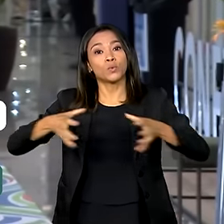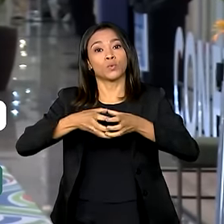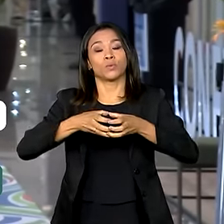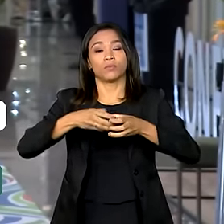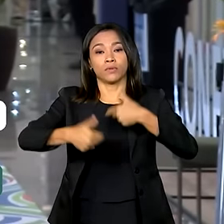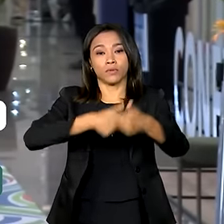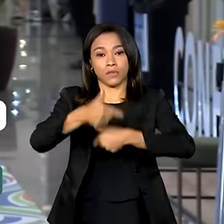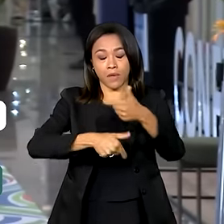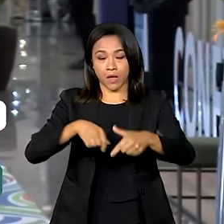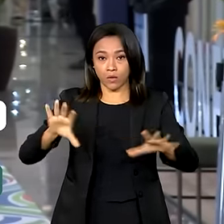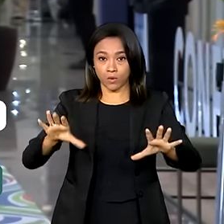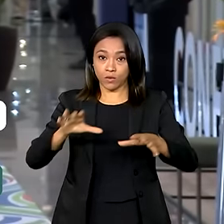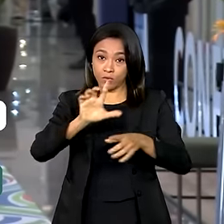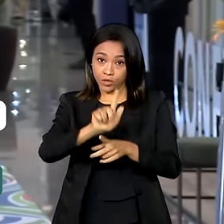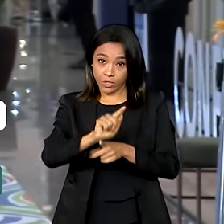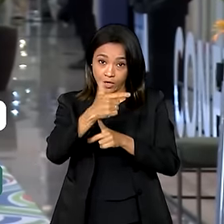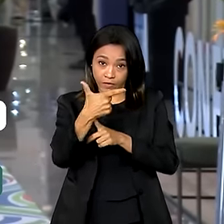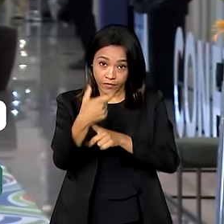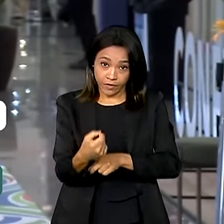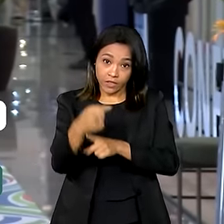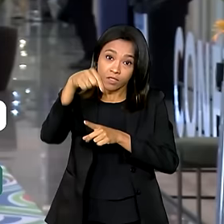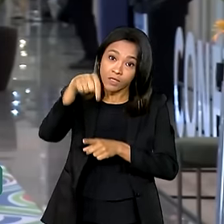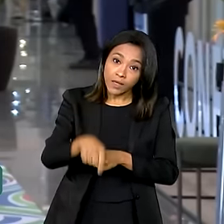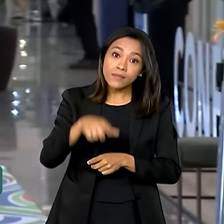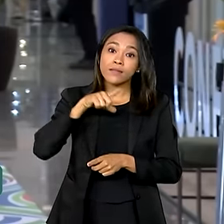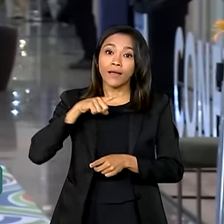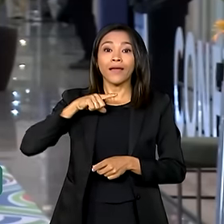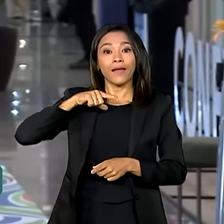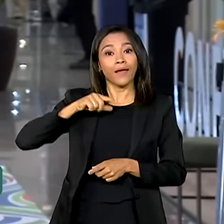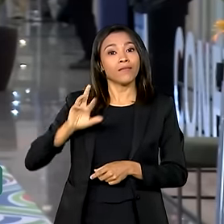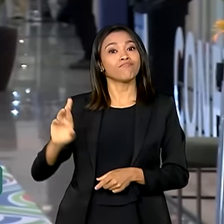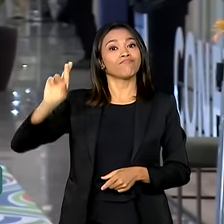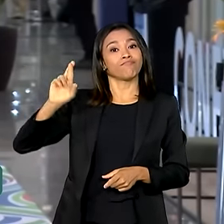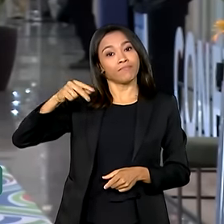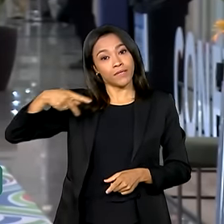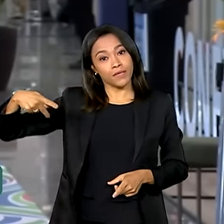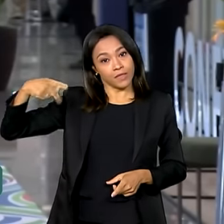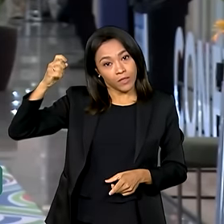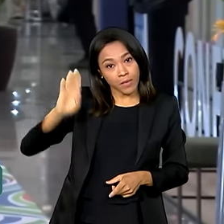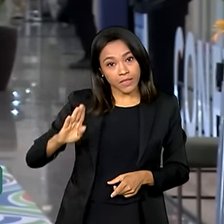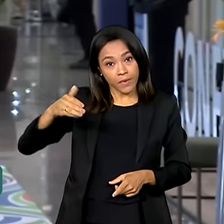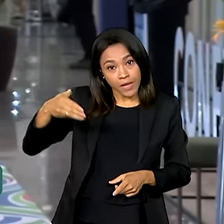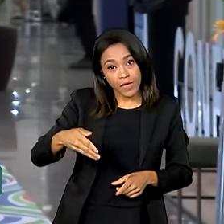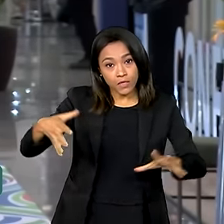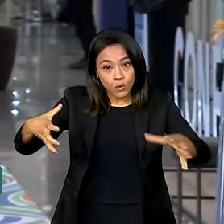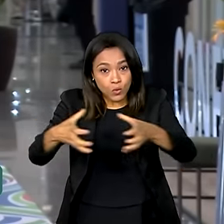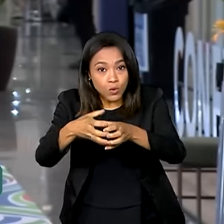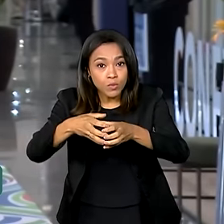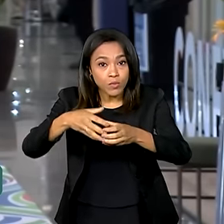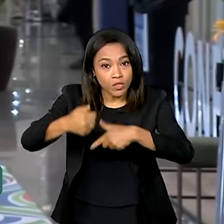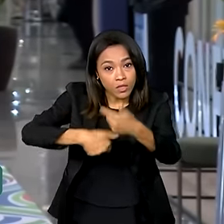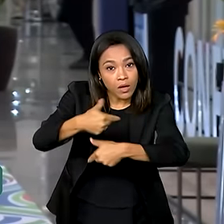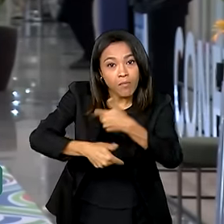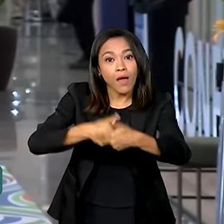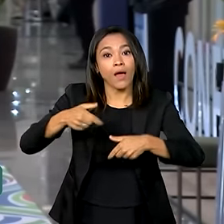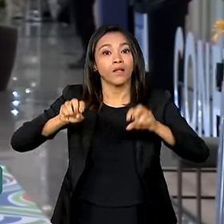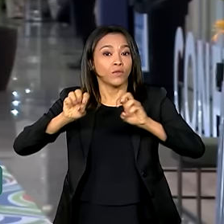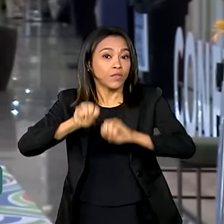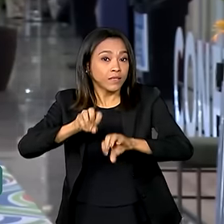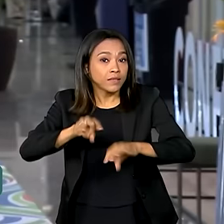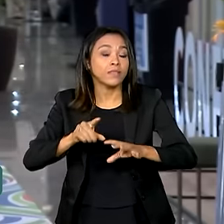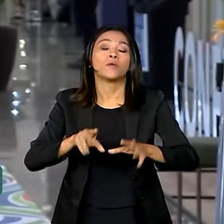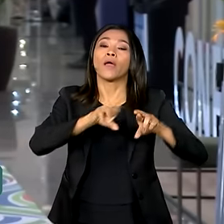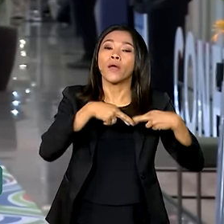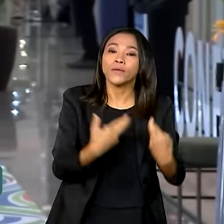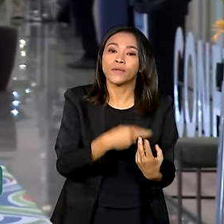G20. O G20 que, nessa edição, tem presidência brasileira. Esse GT de Educação realiza reuniões técnicas